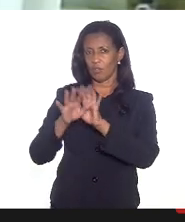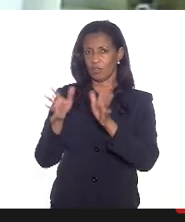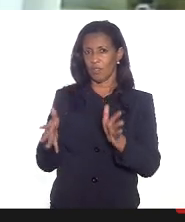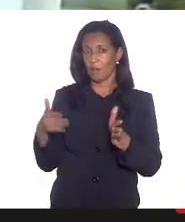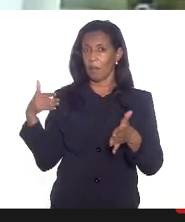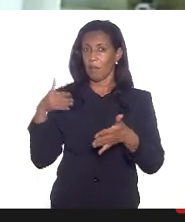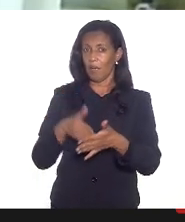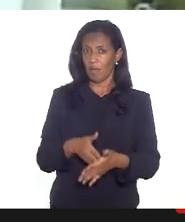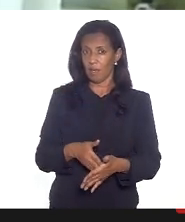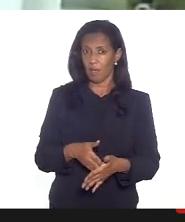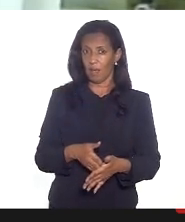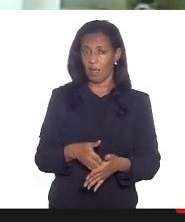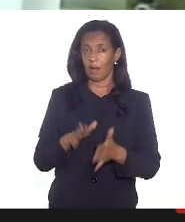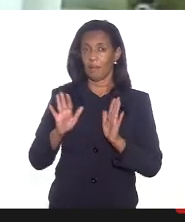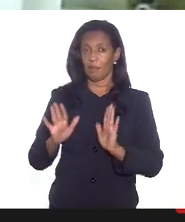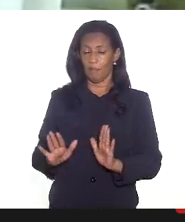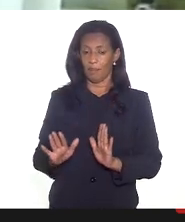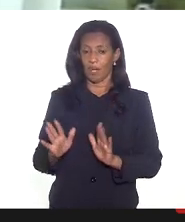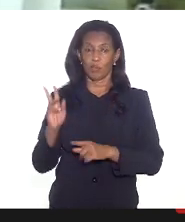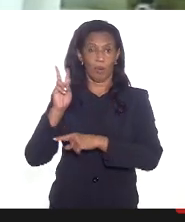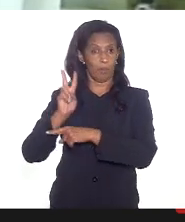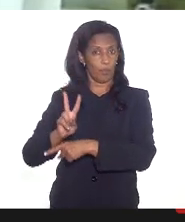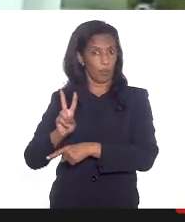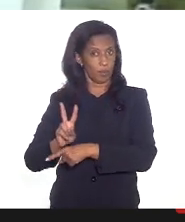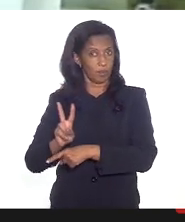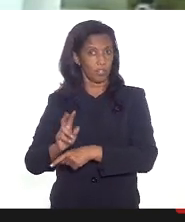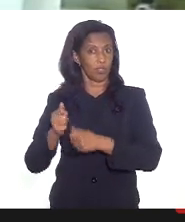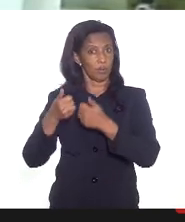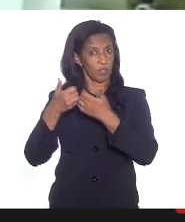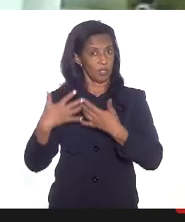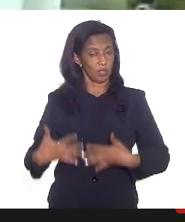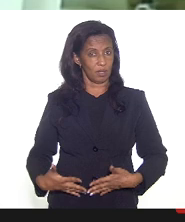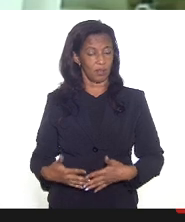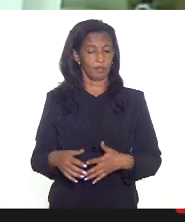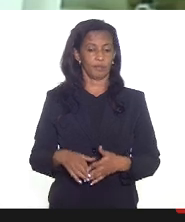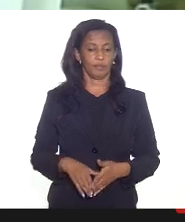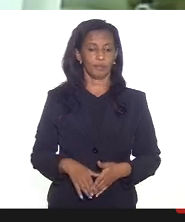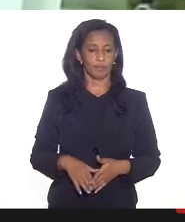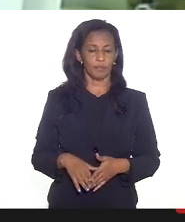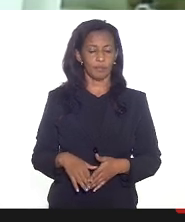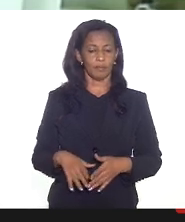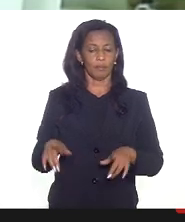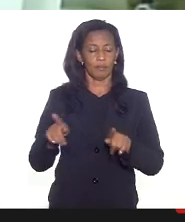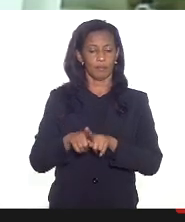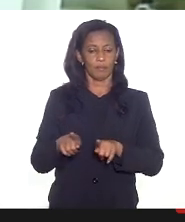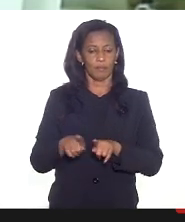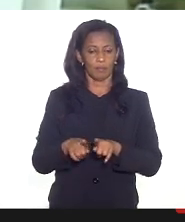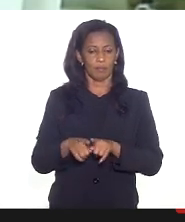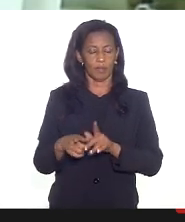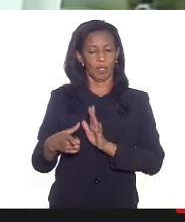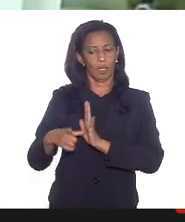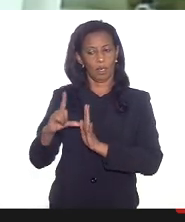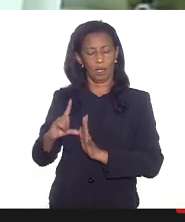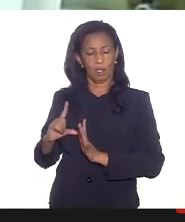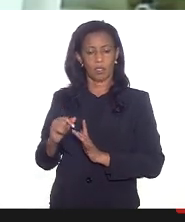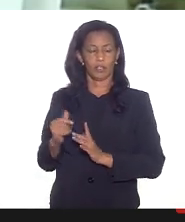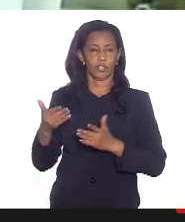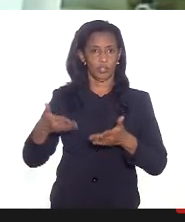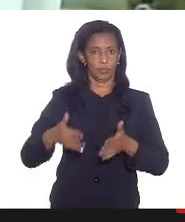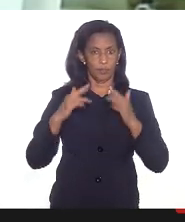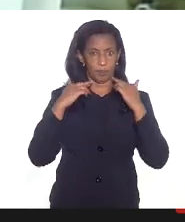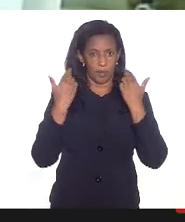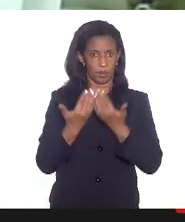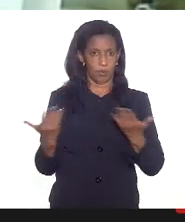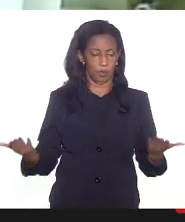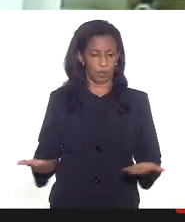para embarreirar mas foi para proteger para esclarecer entretanto antes de vir para a audiência